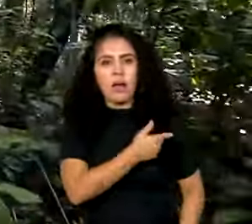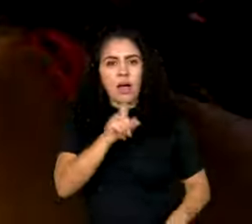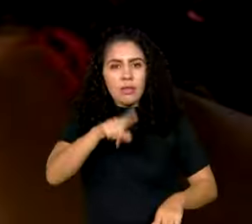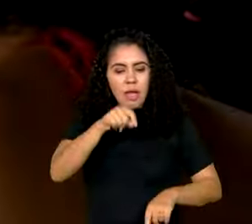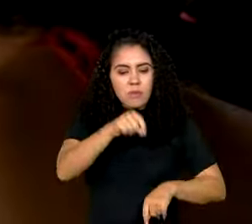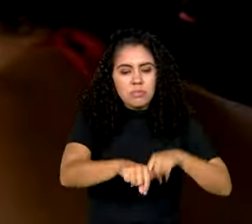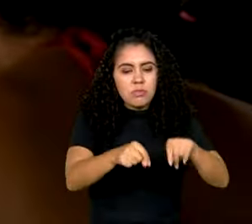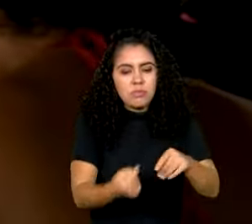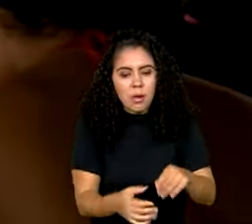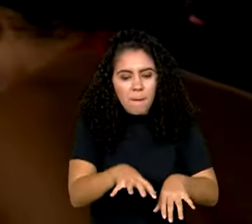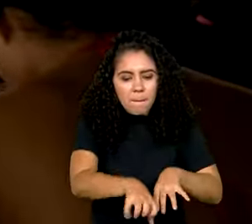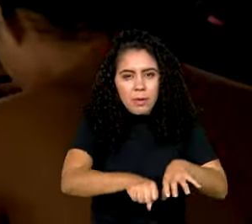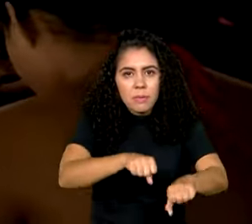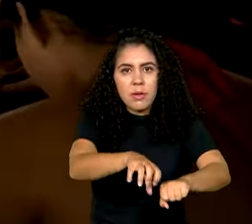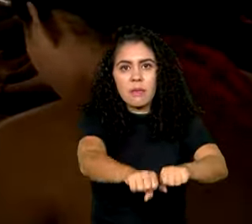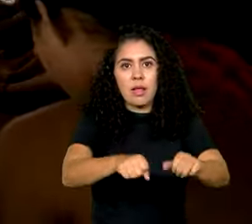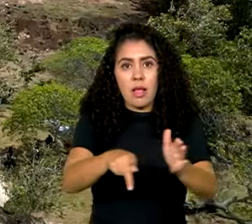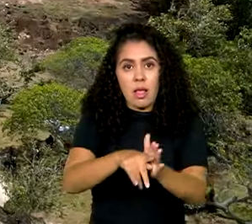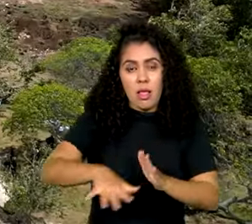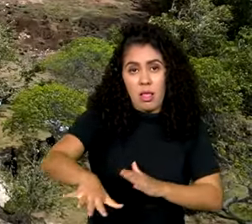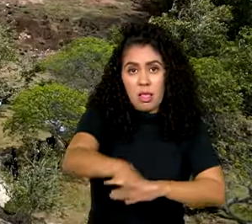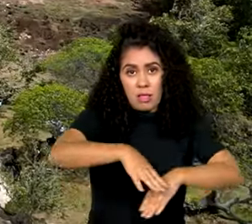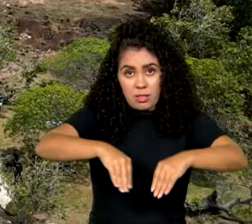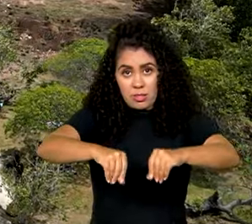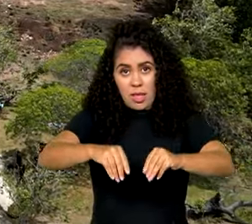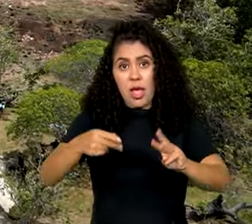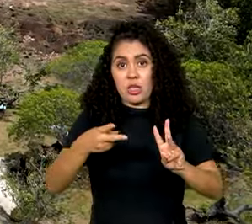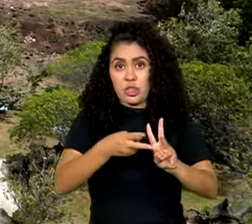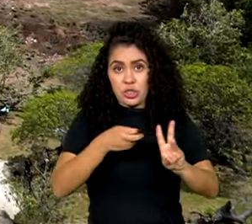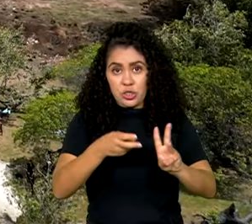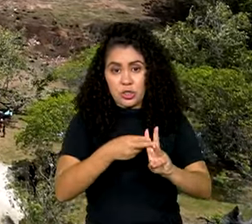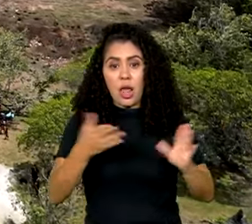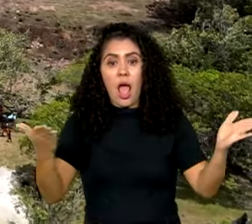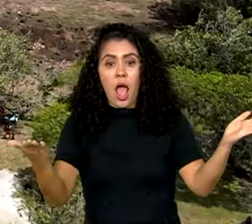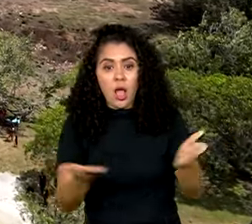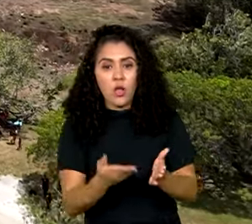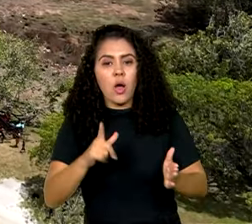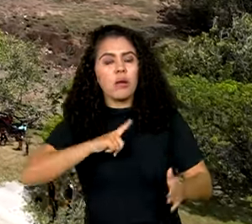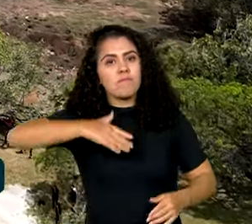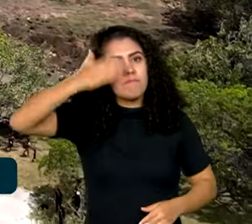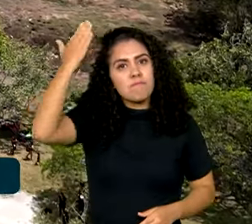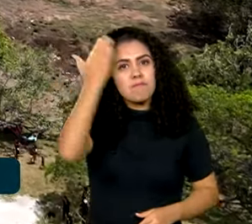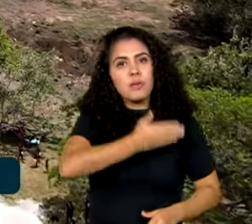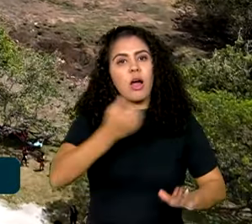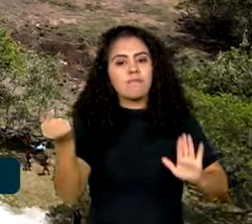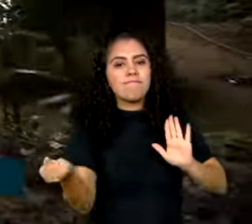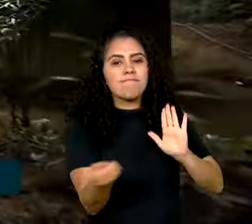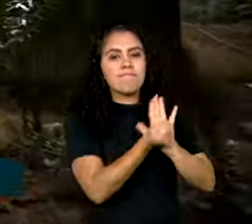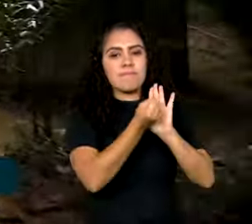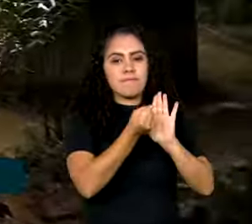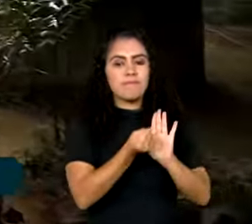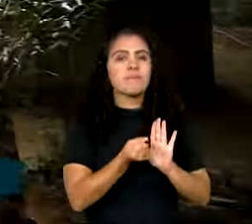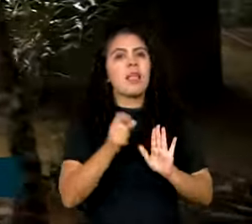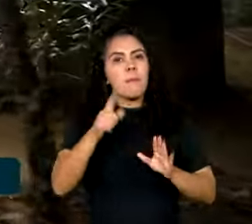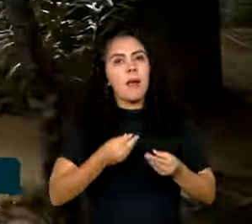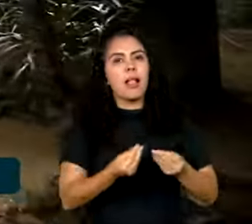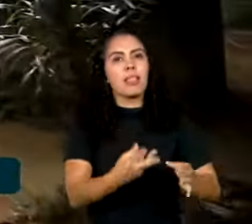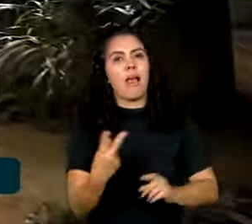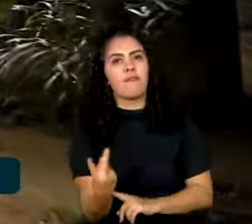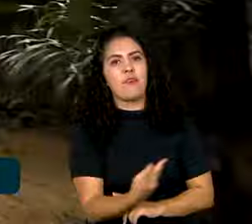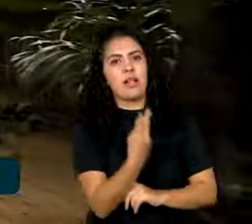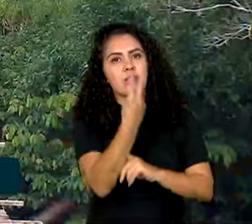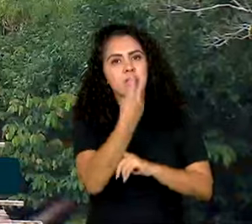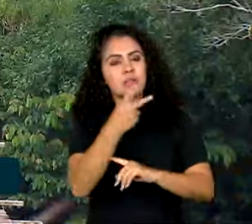coletados em terras indígenas. E agora um selo vem para comprovar essa origem, para valorizar e dar